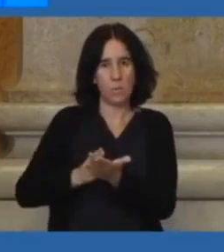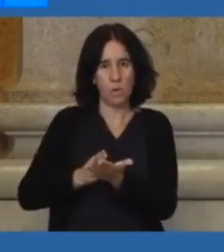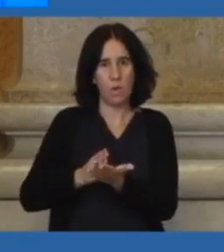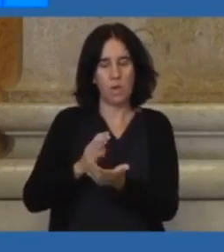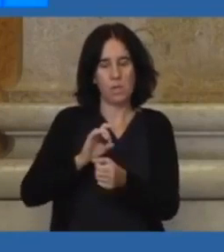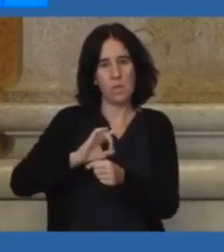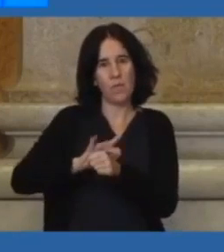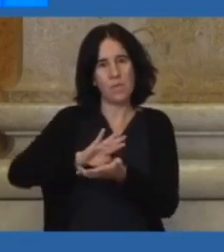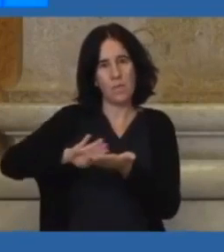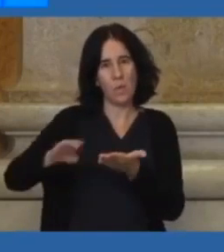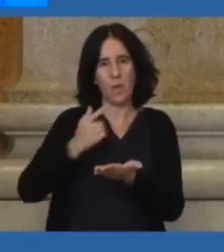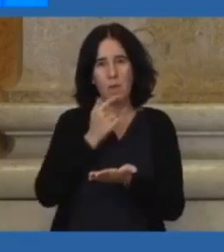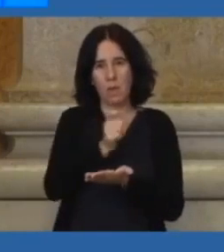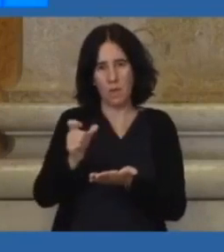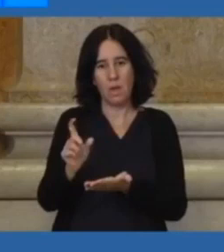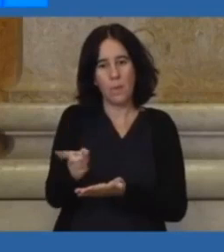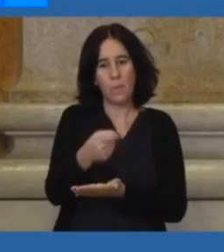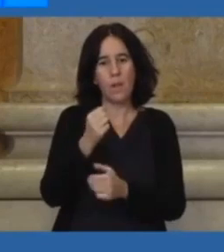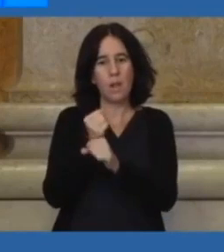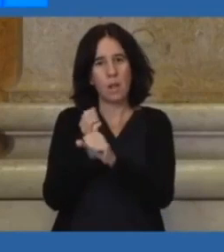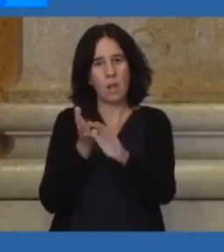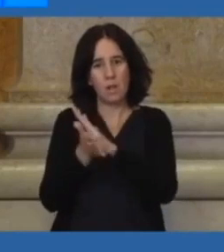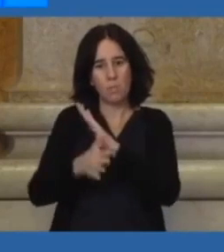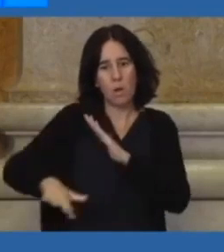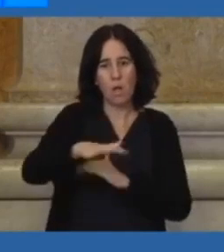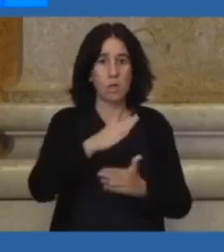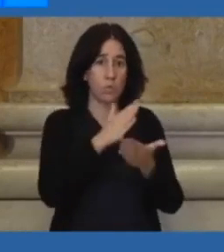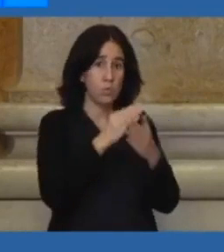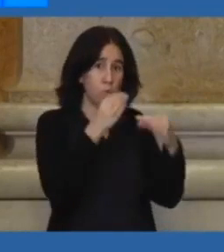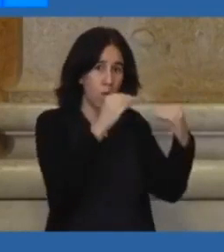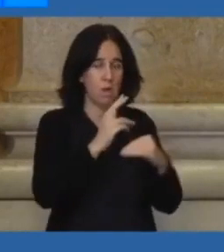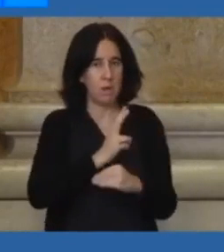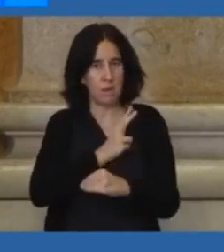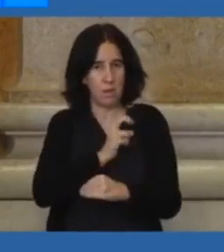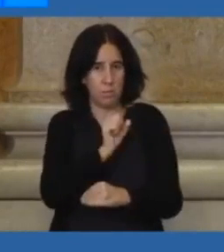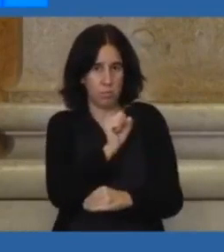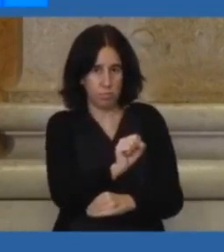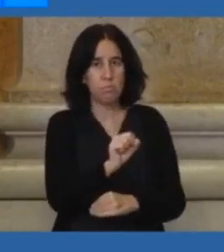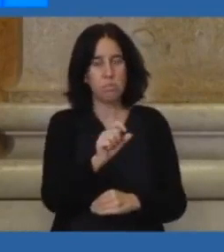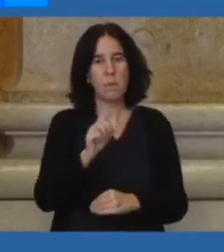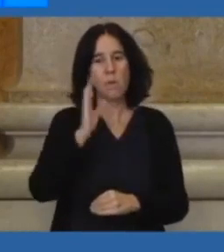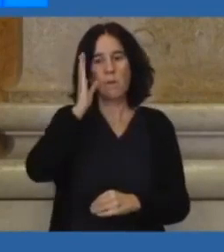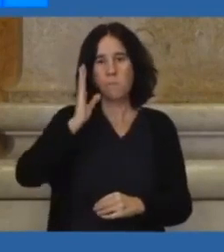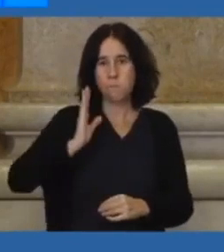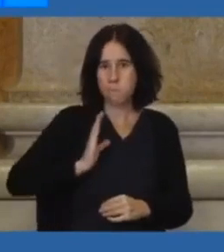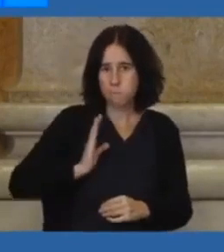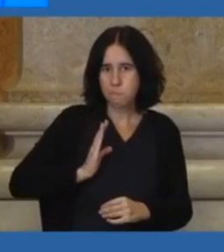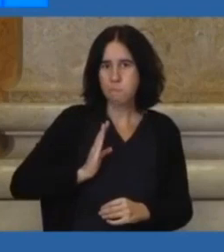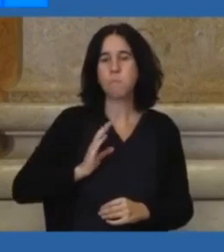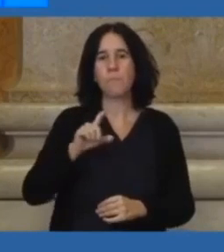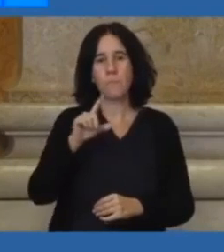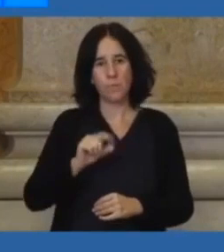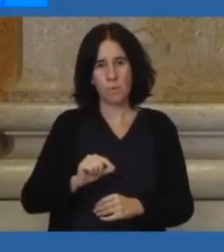em contexto laboral, escolar e académico, nas Forças Armadas e nas